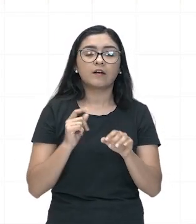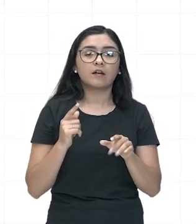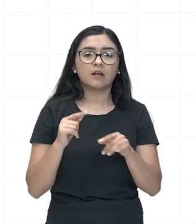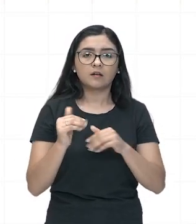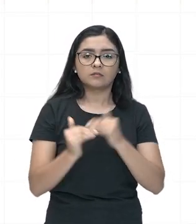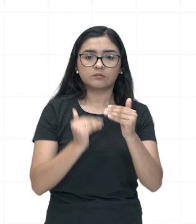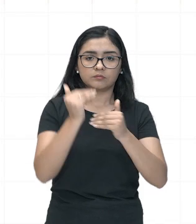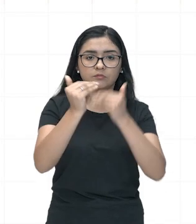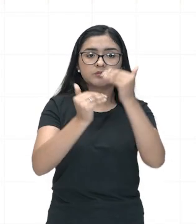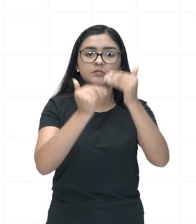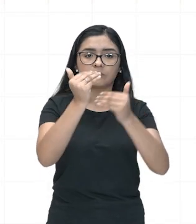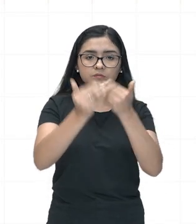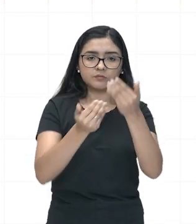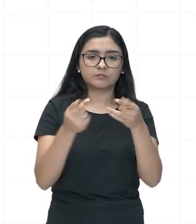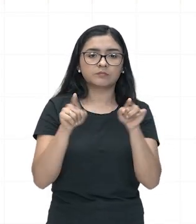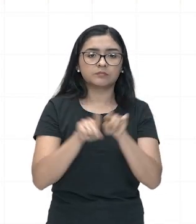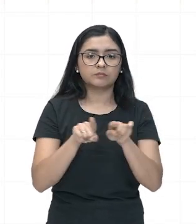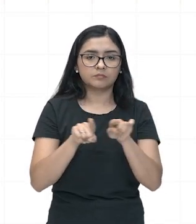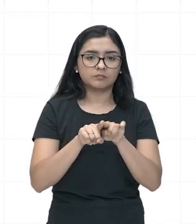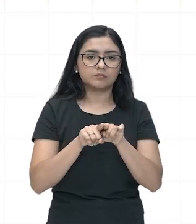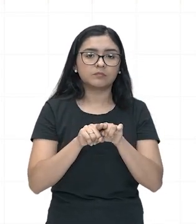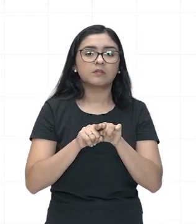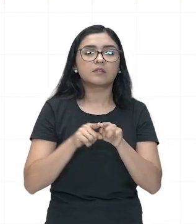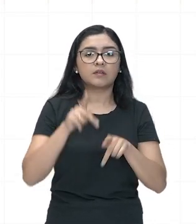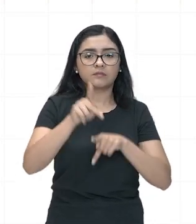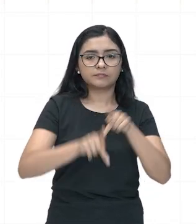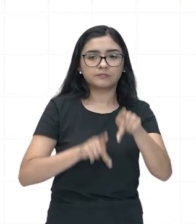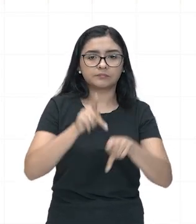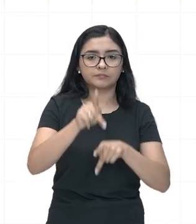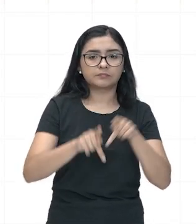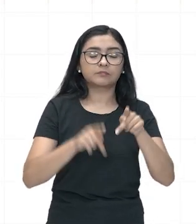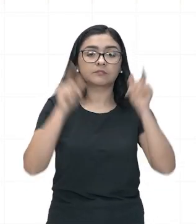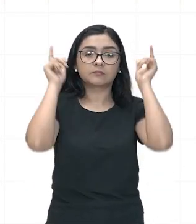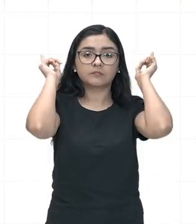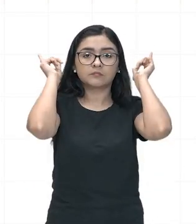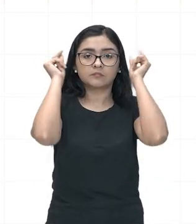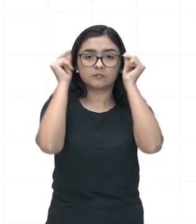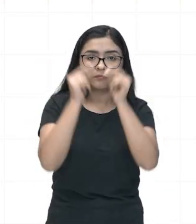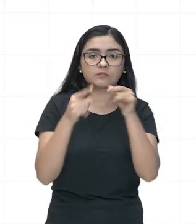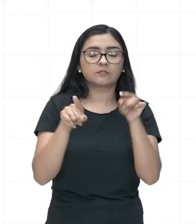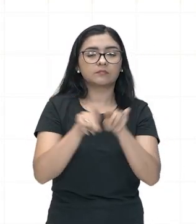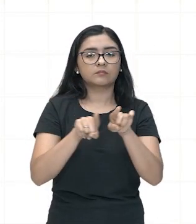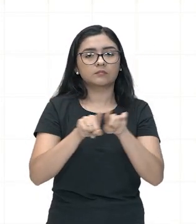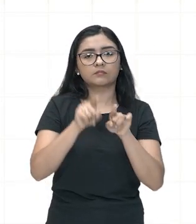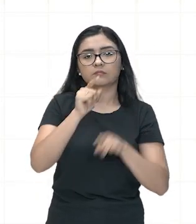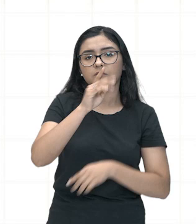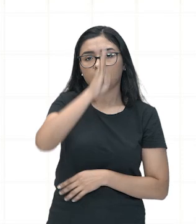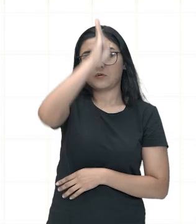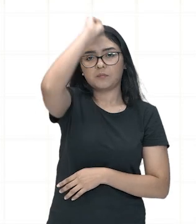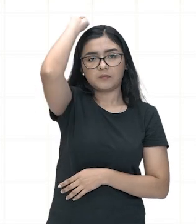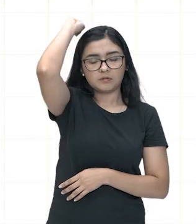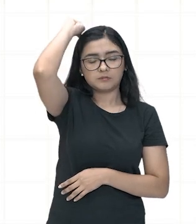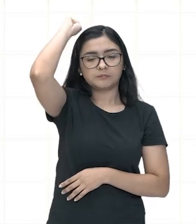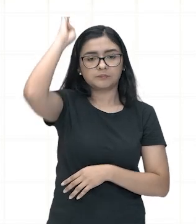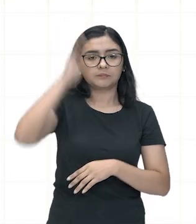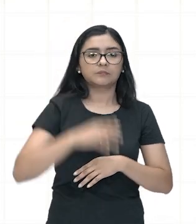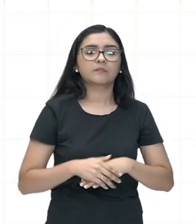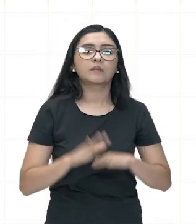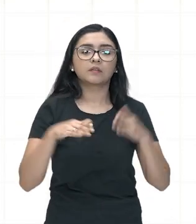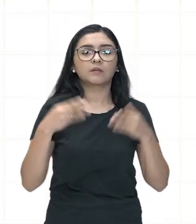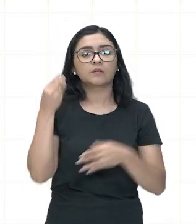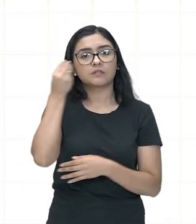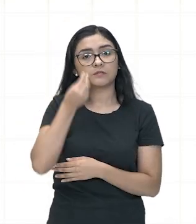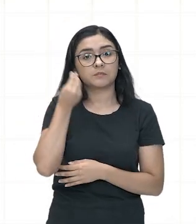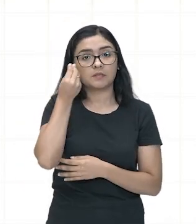desenvolvimento, o auge e o declínio das civilizações grega e romana. Essa experiência